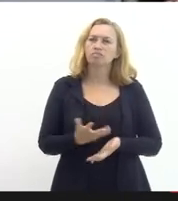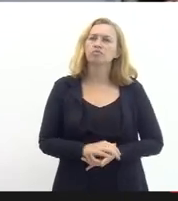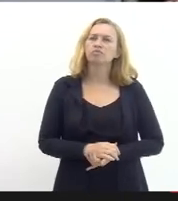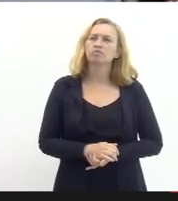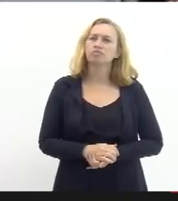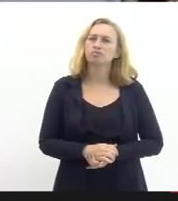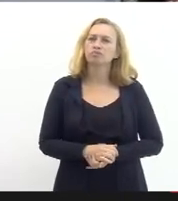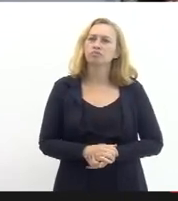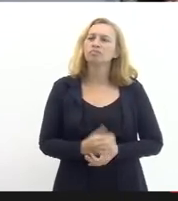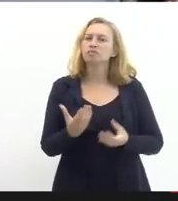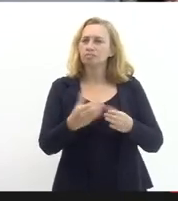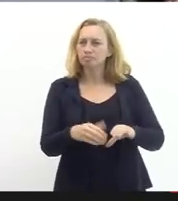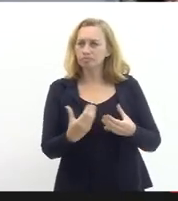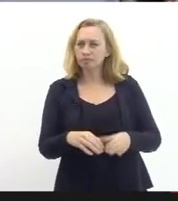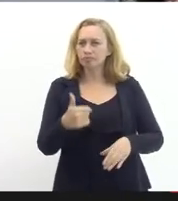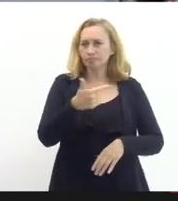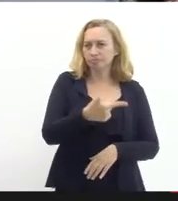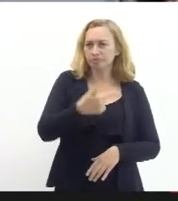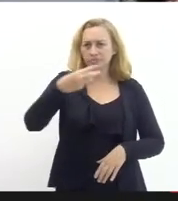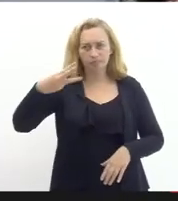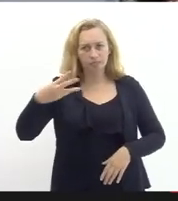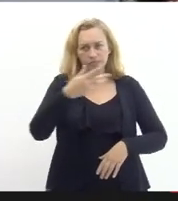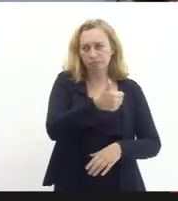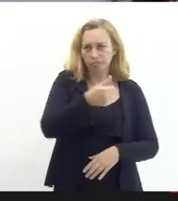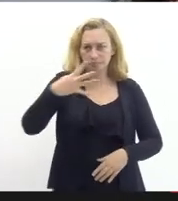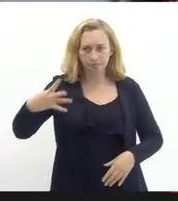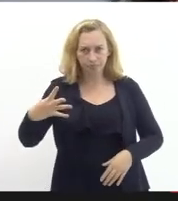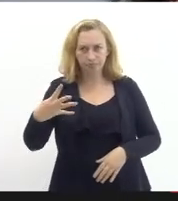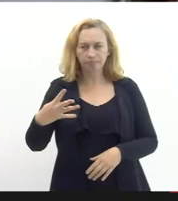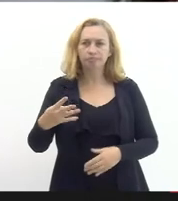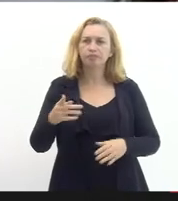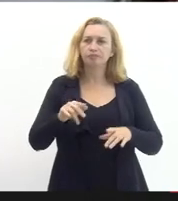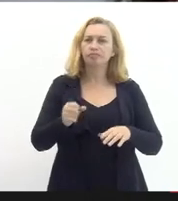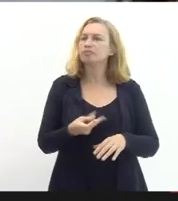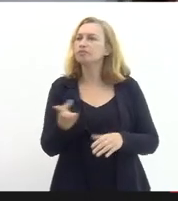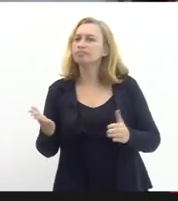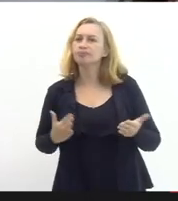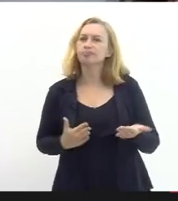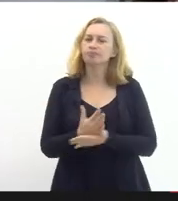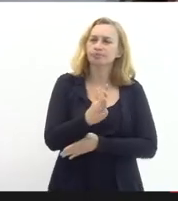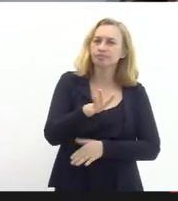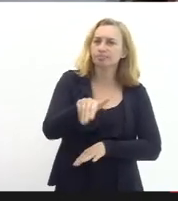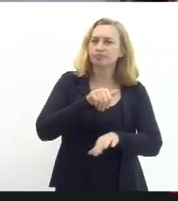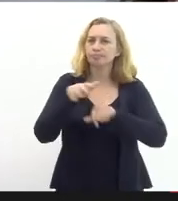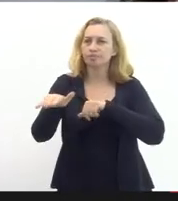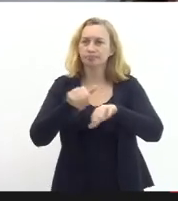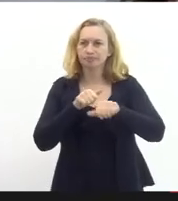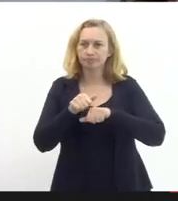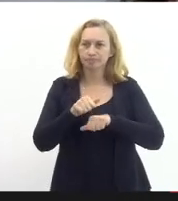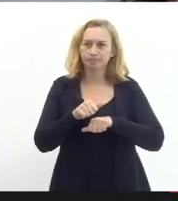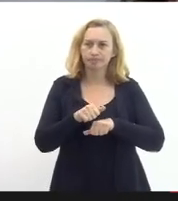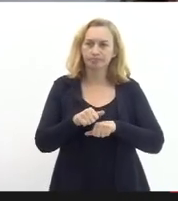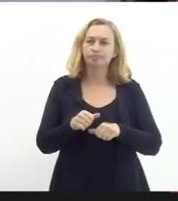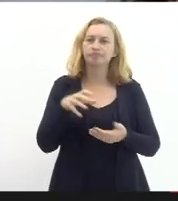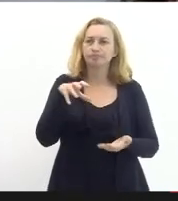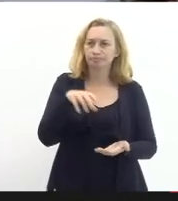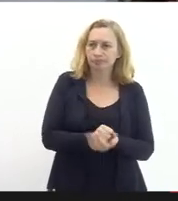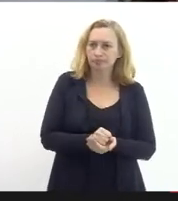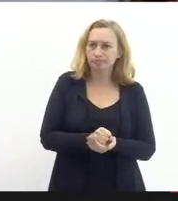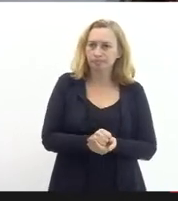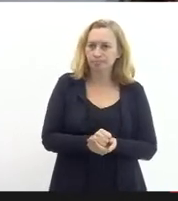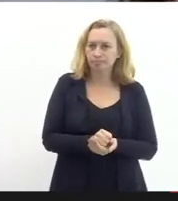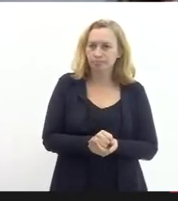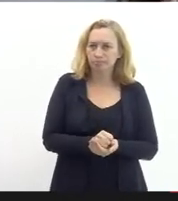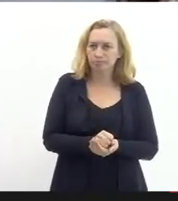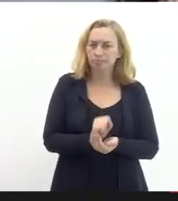de concurso de 2013 e 14 quantidades de aprovados de convocados de nomeados e do cadastro de reservas